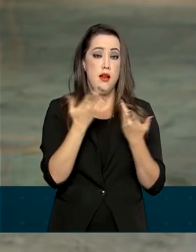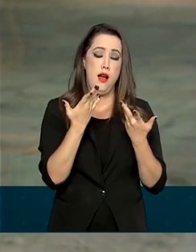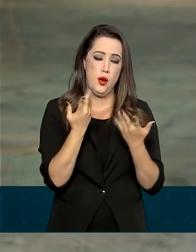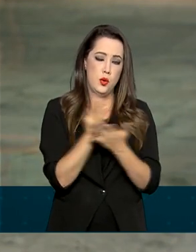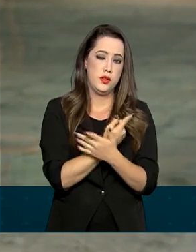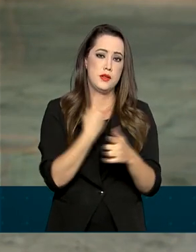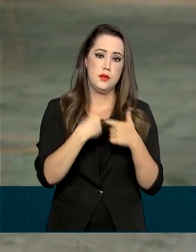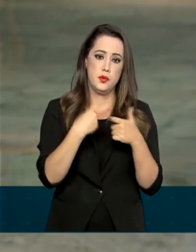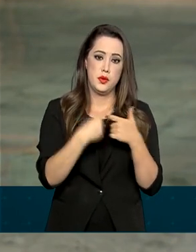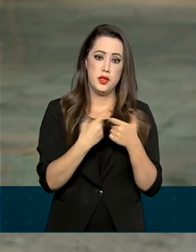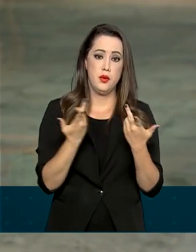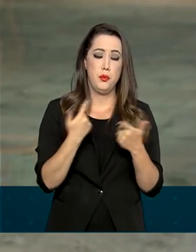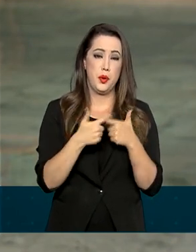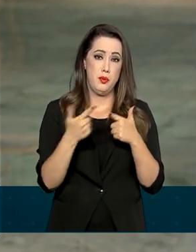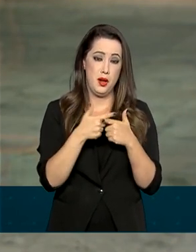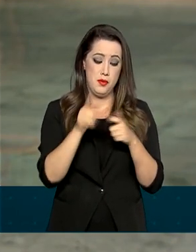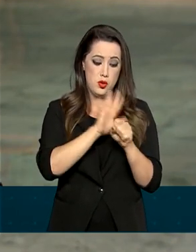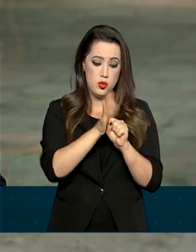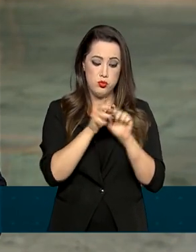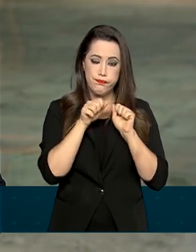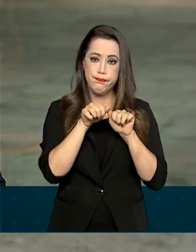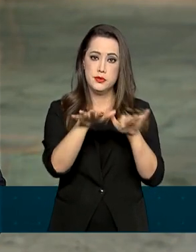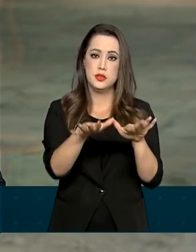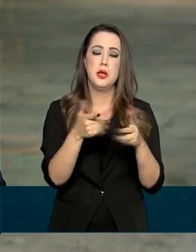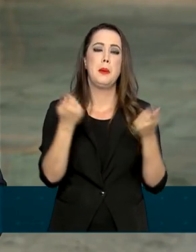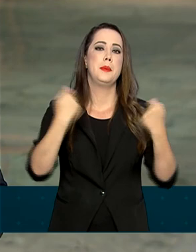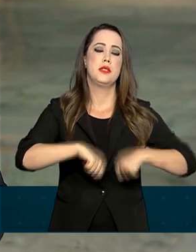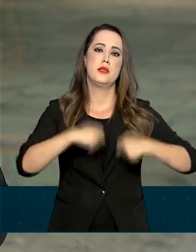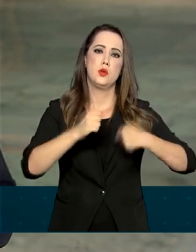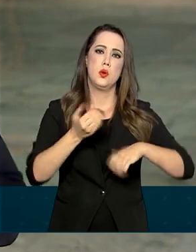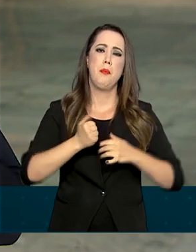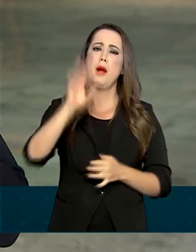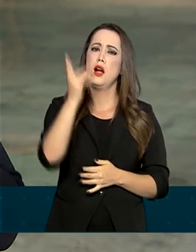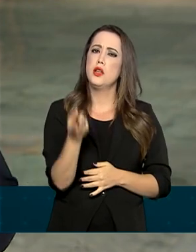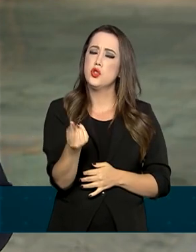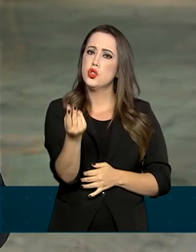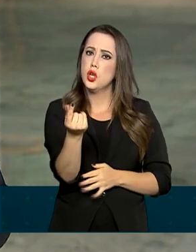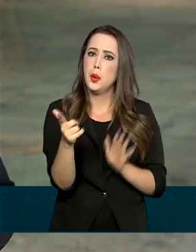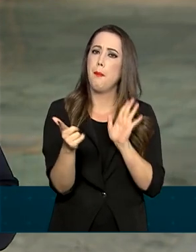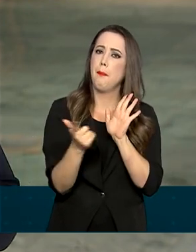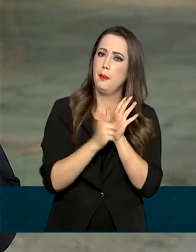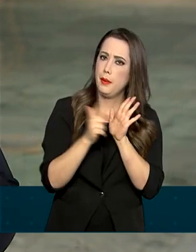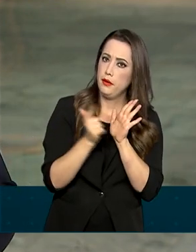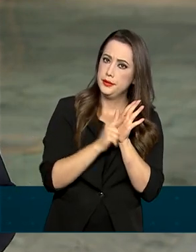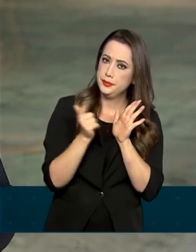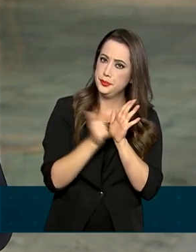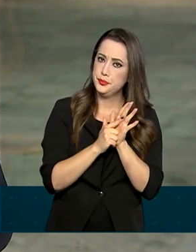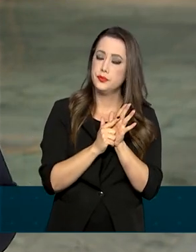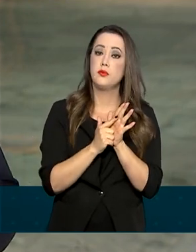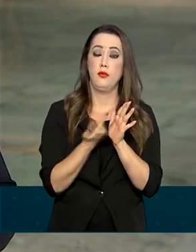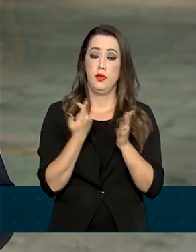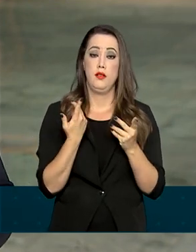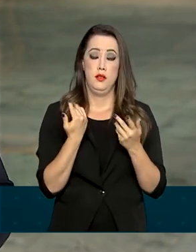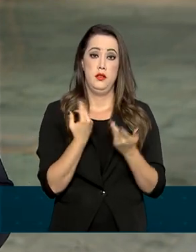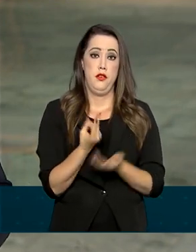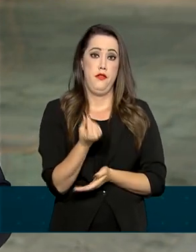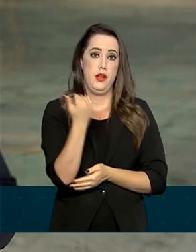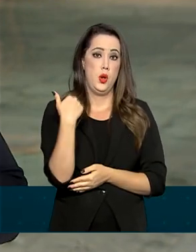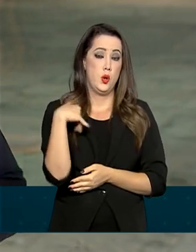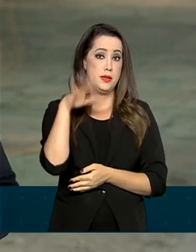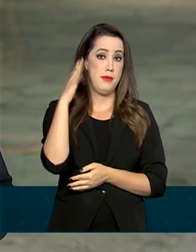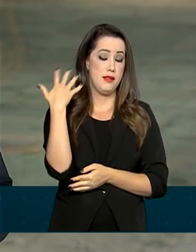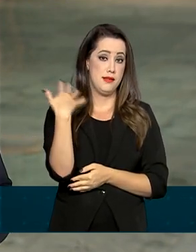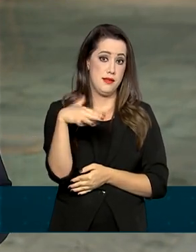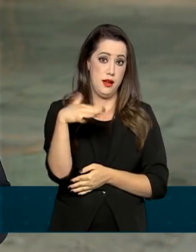ocorreu por causa da pandemia do novo coronavírus. Houve uma necessidade maior de mais papel moeda, de emissão de mais papel moeda em valores mais